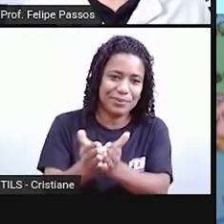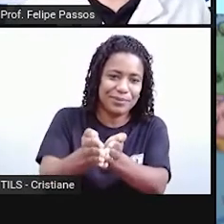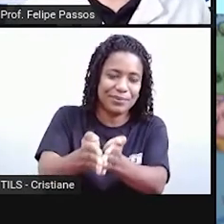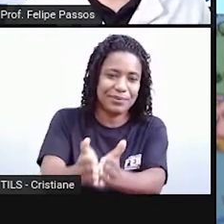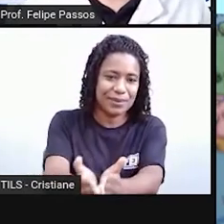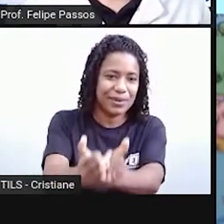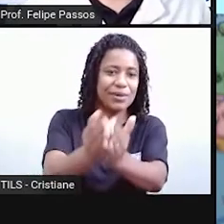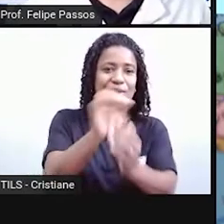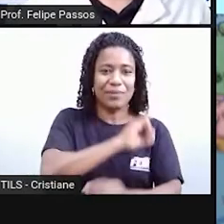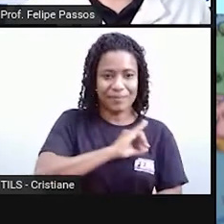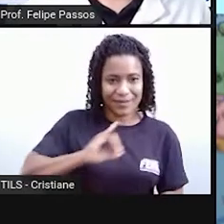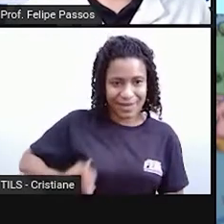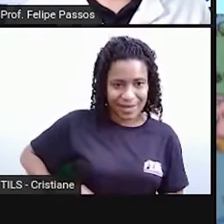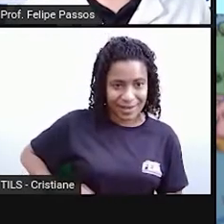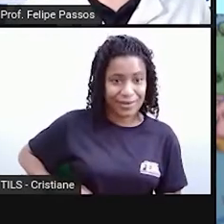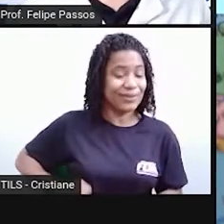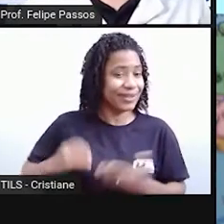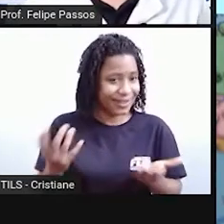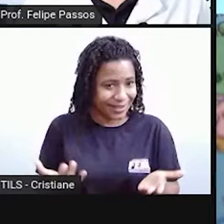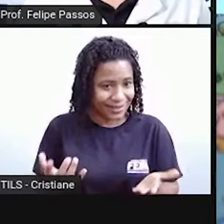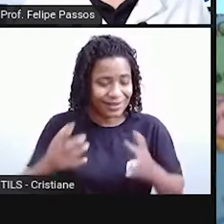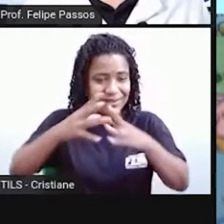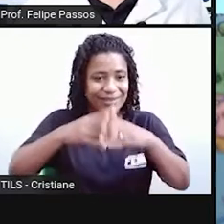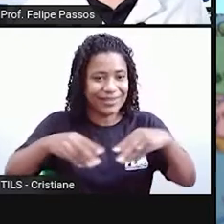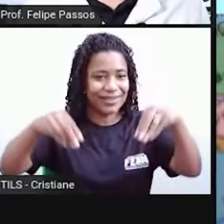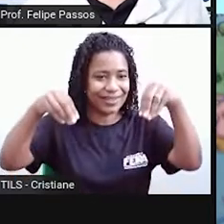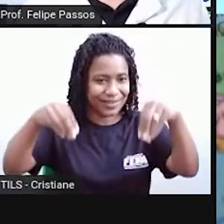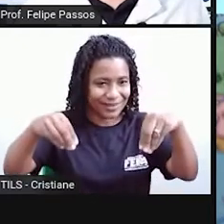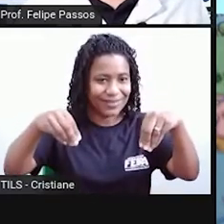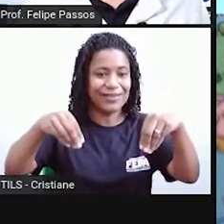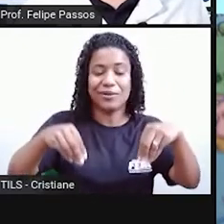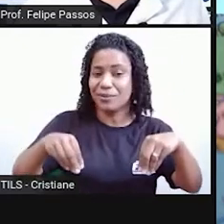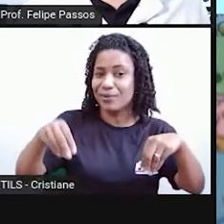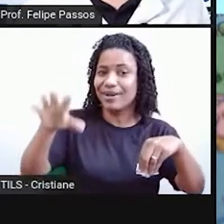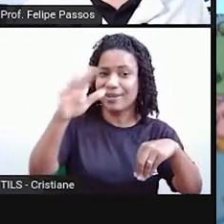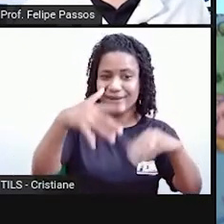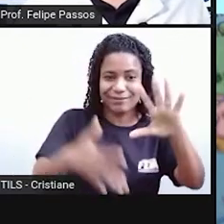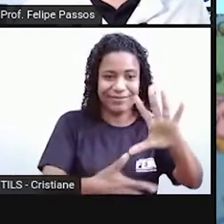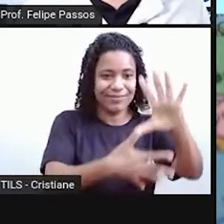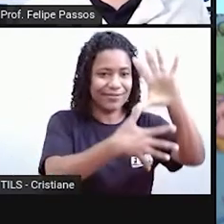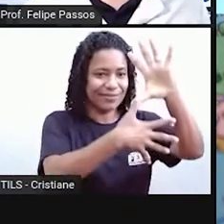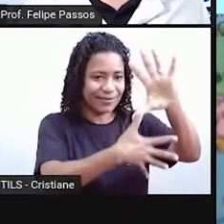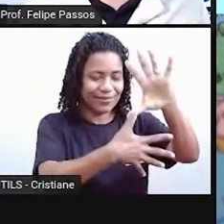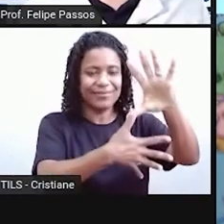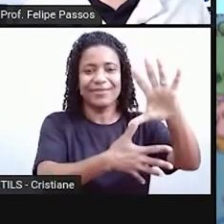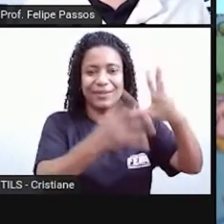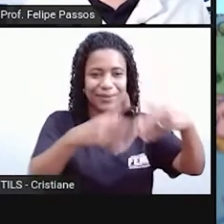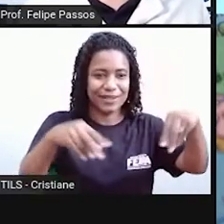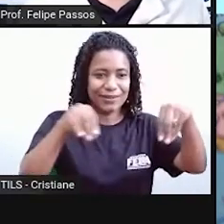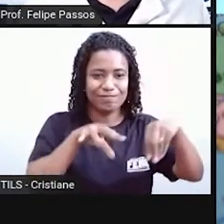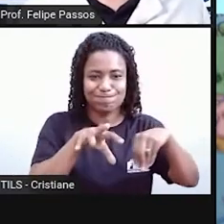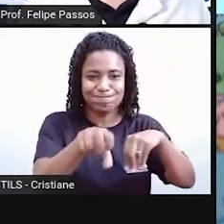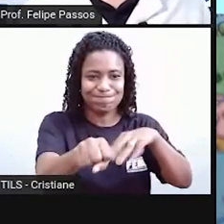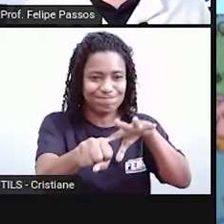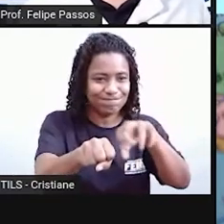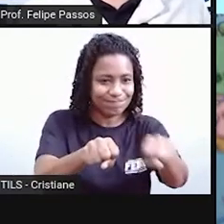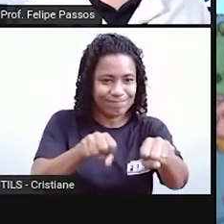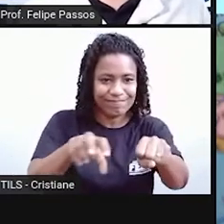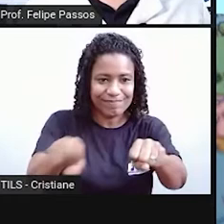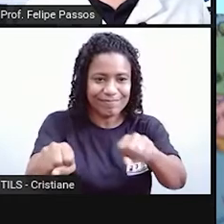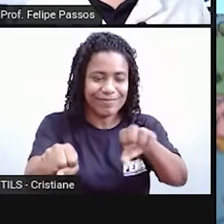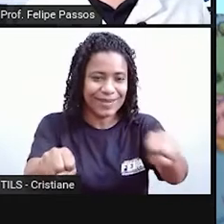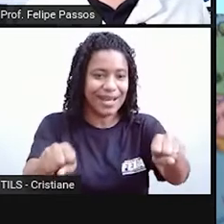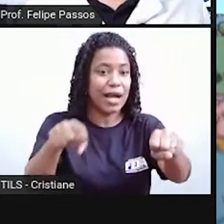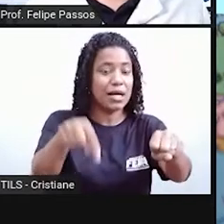eles chegaram no território americano e dominaram esse território aqui, né? Que era ocupado por